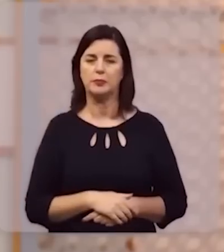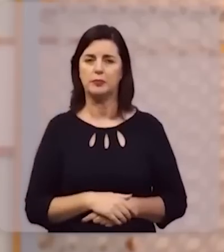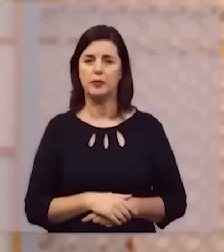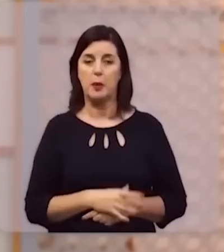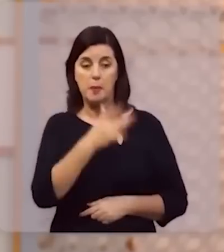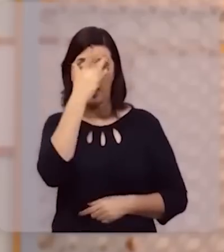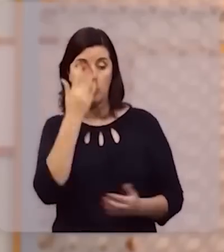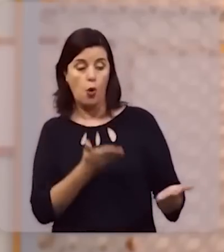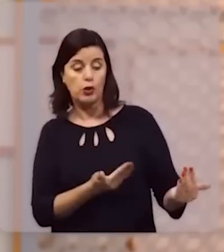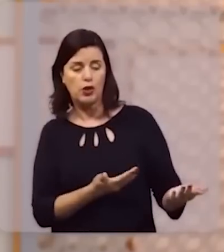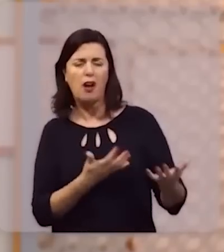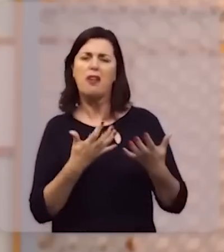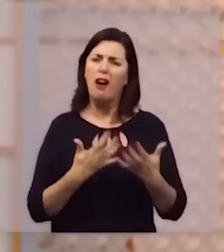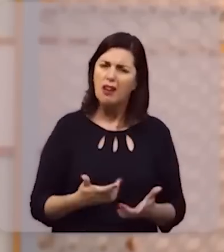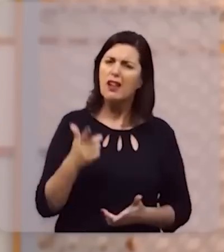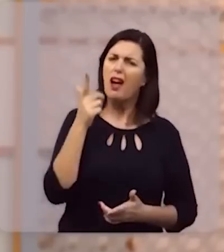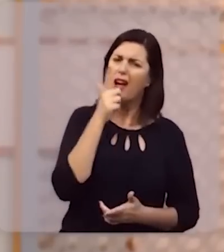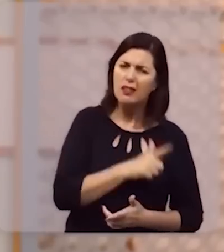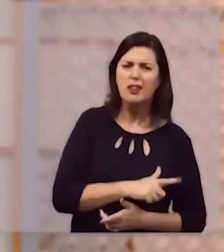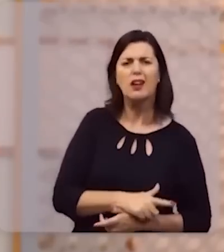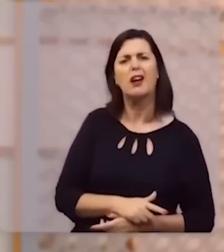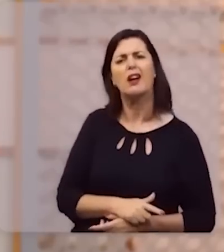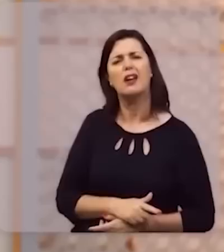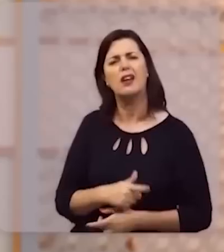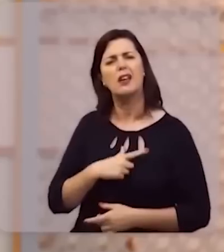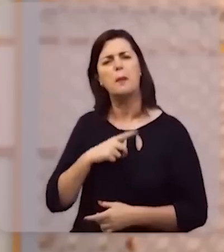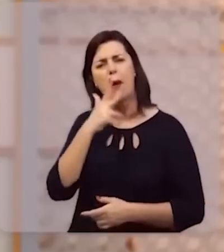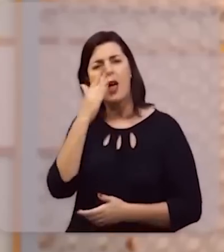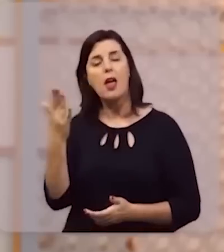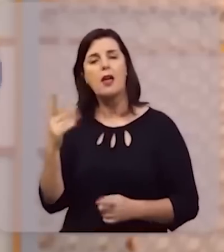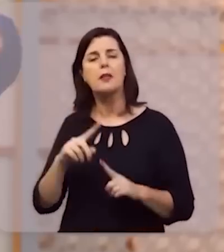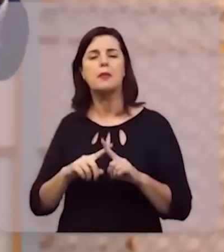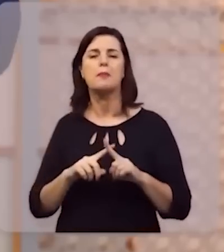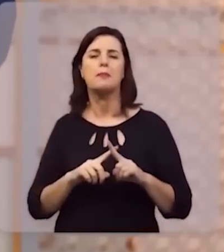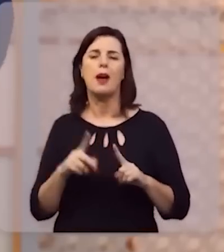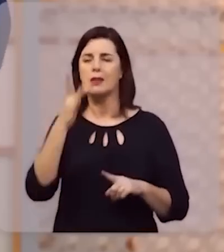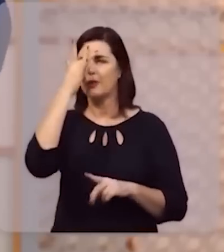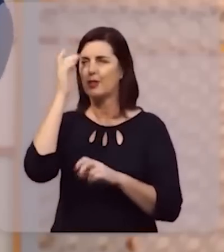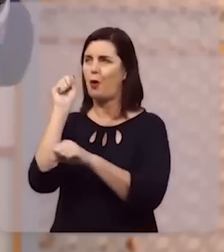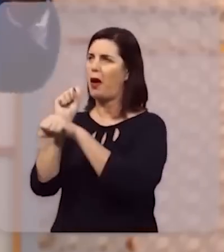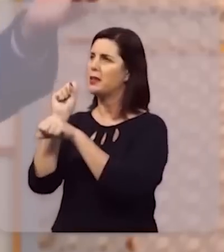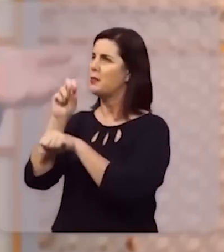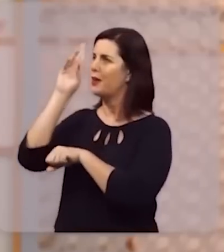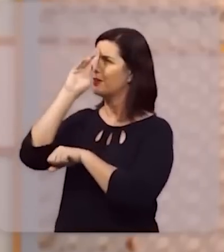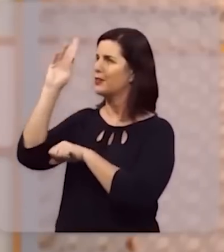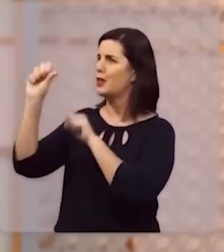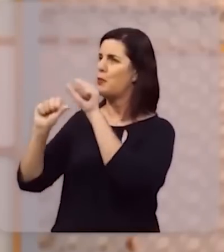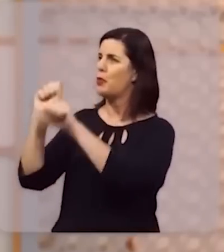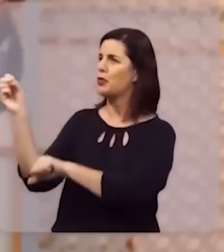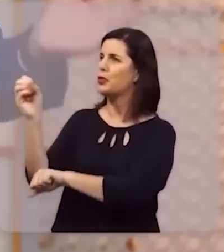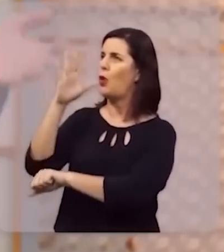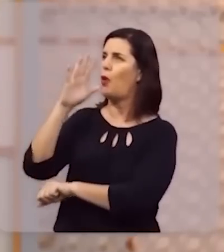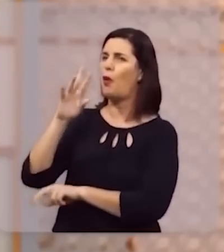Os jovens se cansam e se fatigam. E os moços de exaustos caem. Mas os que esperam no Senhor, renovam